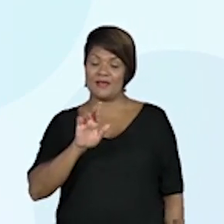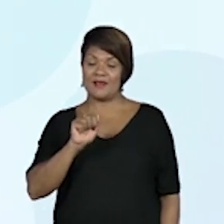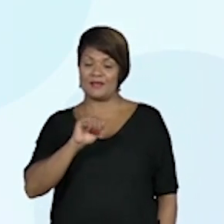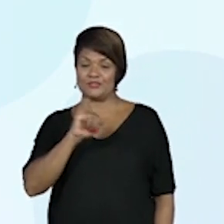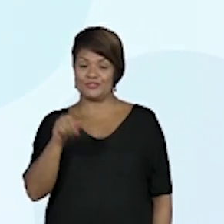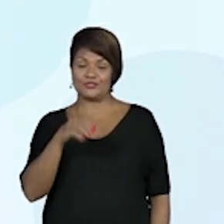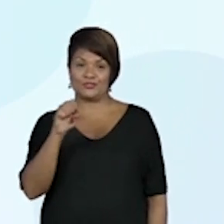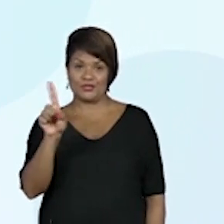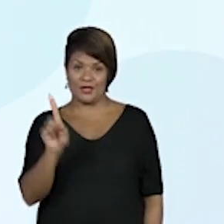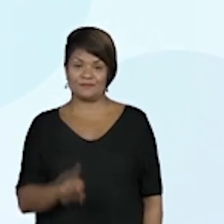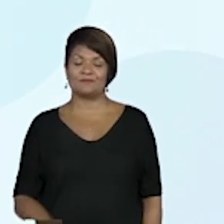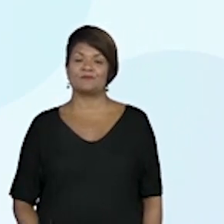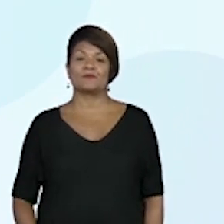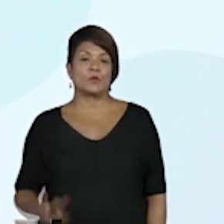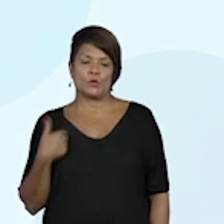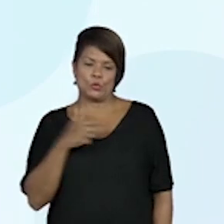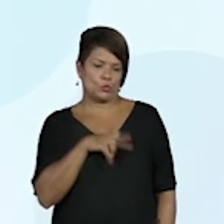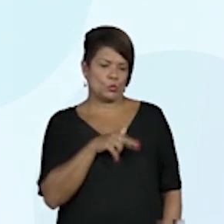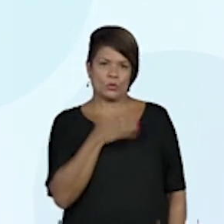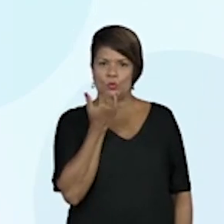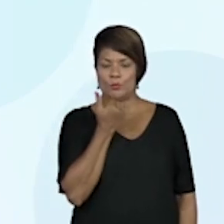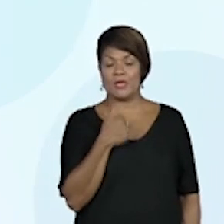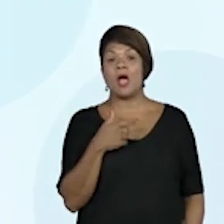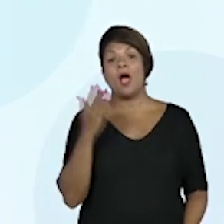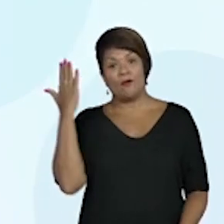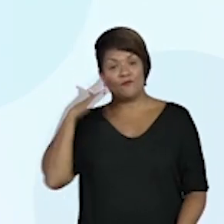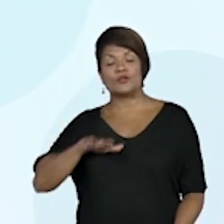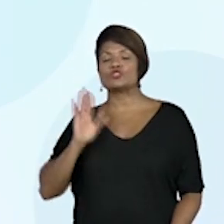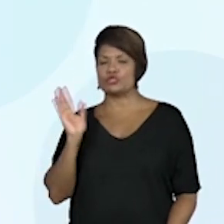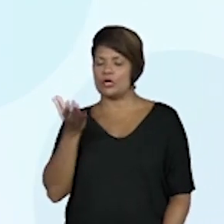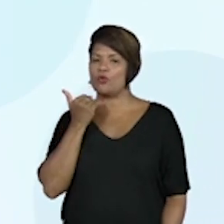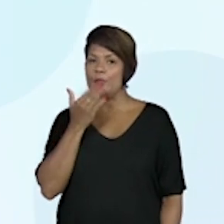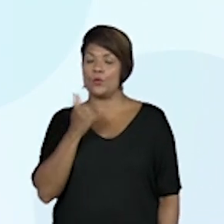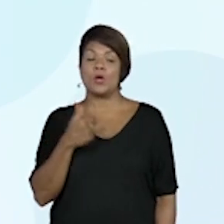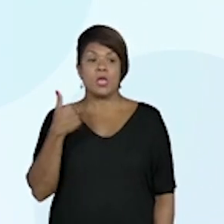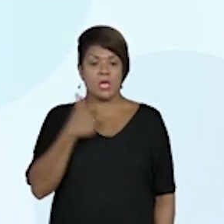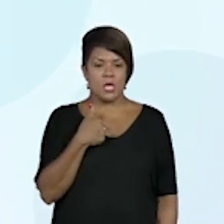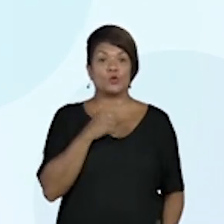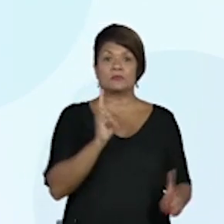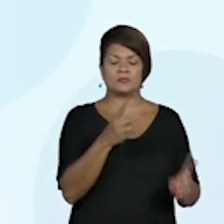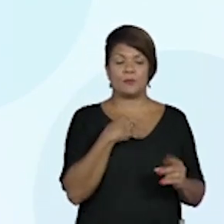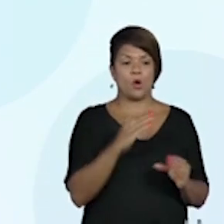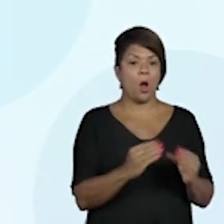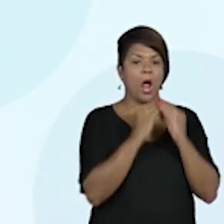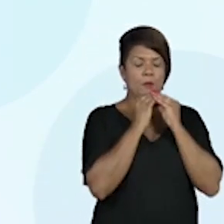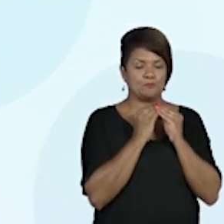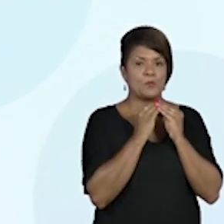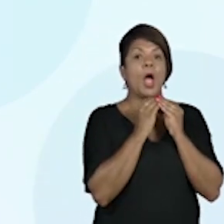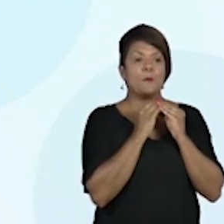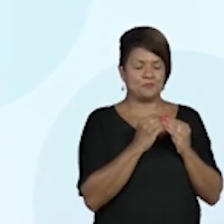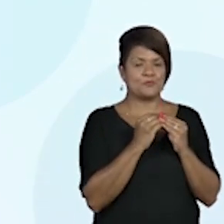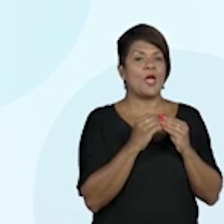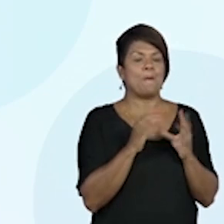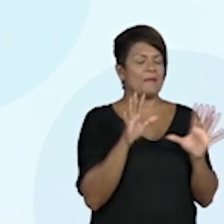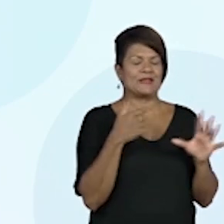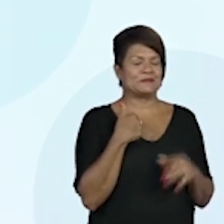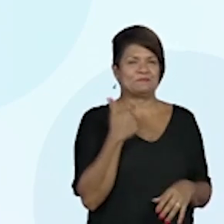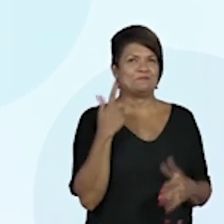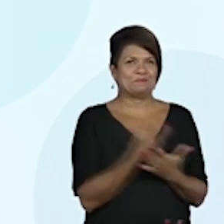carajé. Você já comeu carajé? Já comi, professor. Eu sempre falo que vou comer um macarajé, mas acaba não acontecendo.